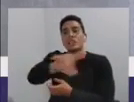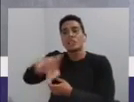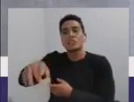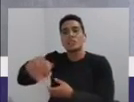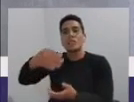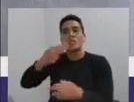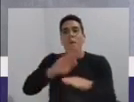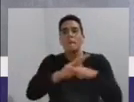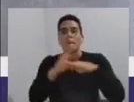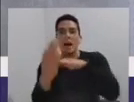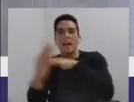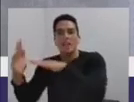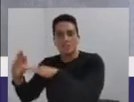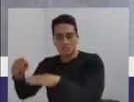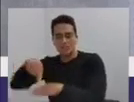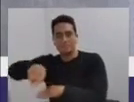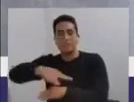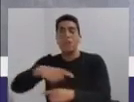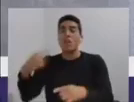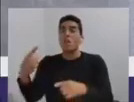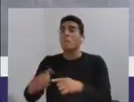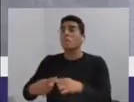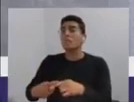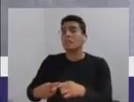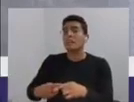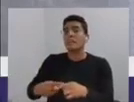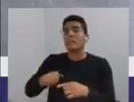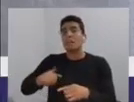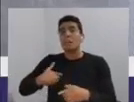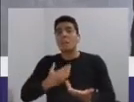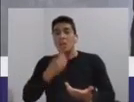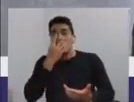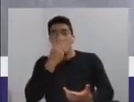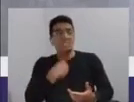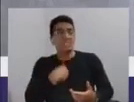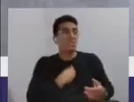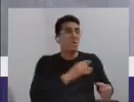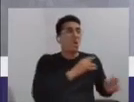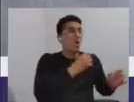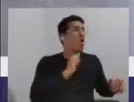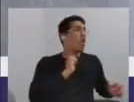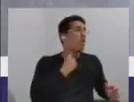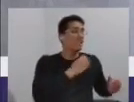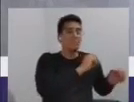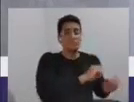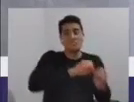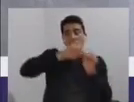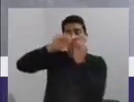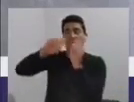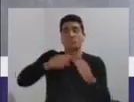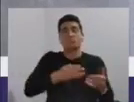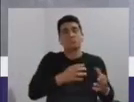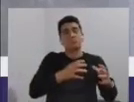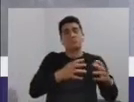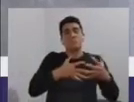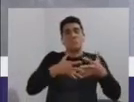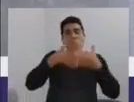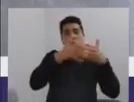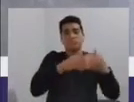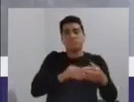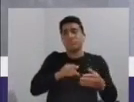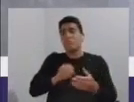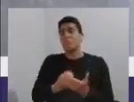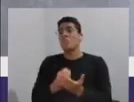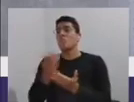Porque no Porto Saide eles estão indo e descartando todo o entulho e todo o lixo, ali na frente das casas,